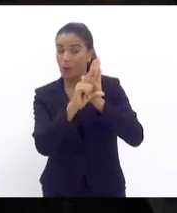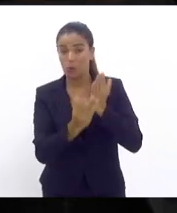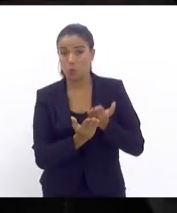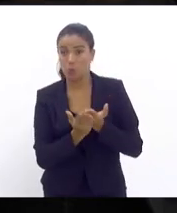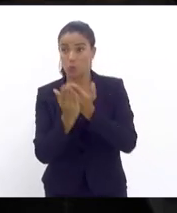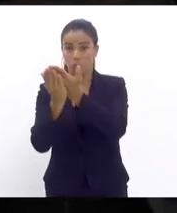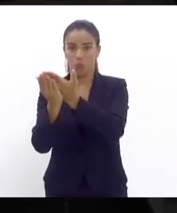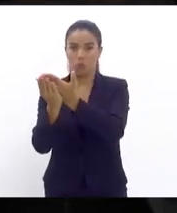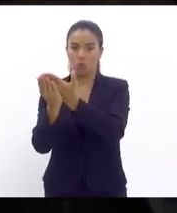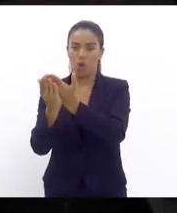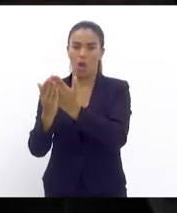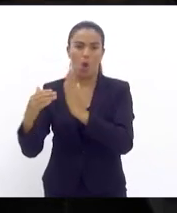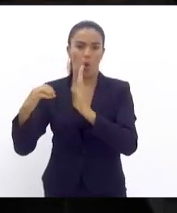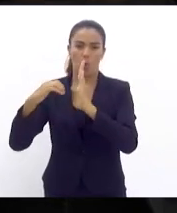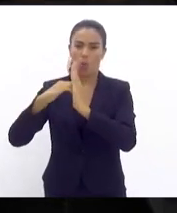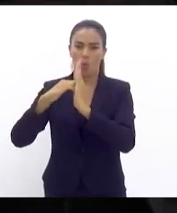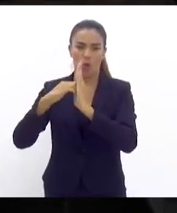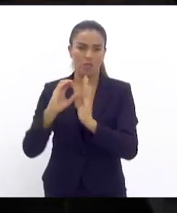ao Congresso.